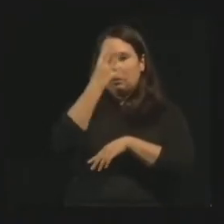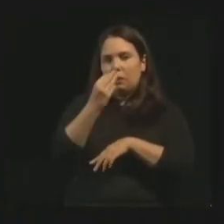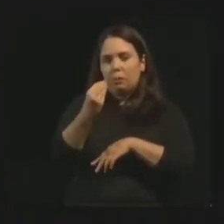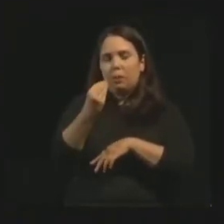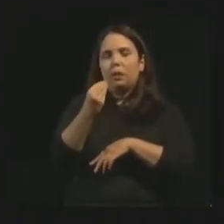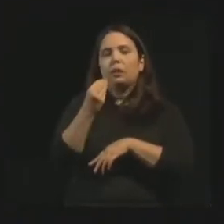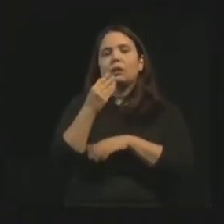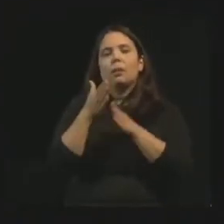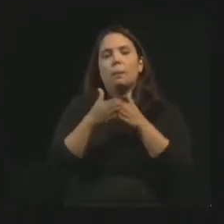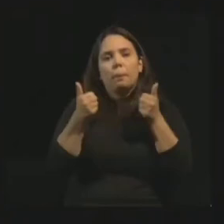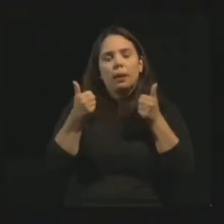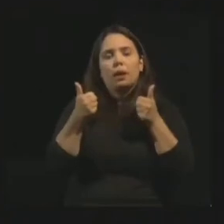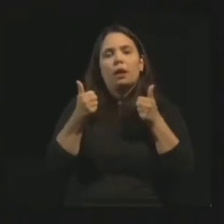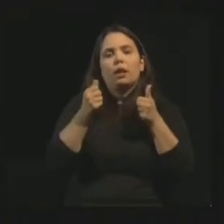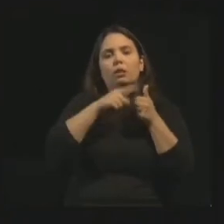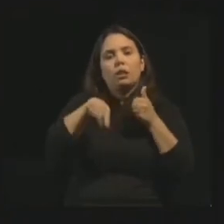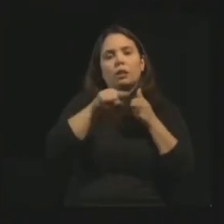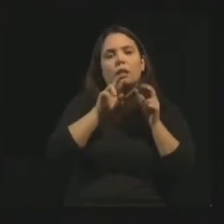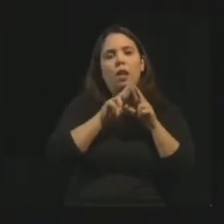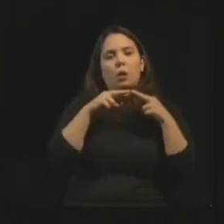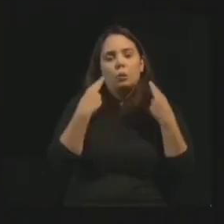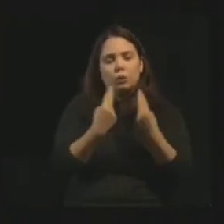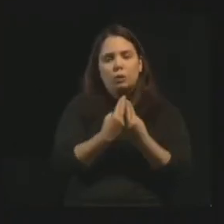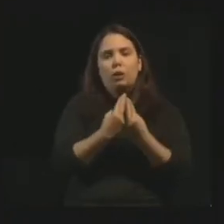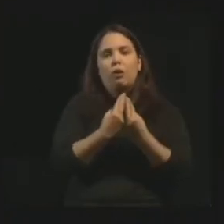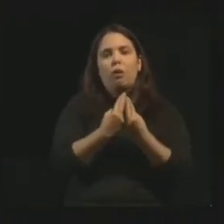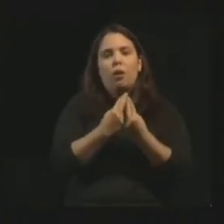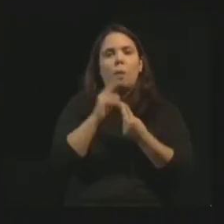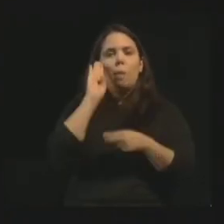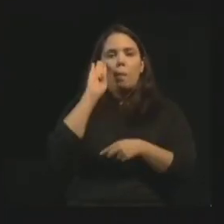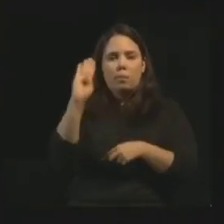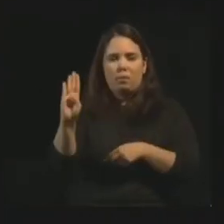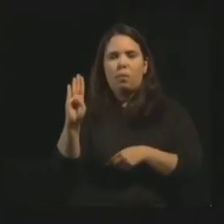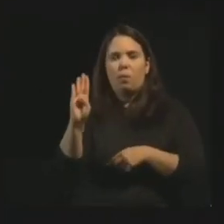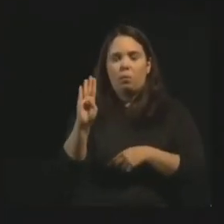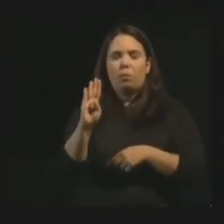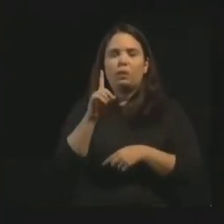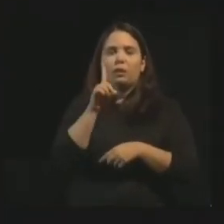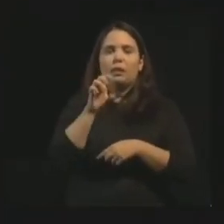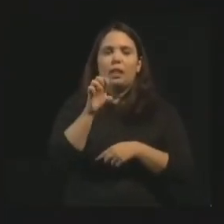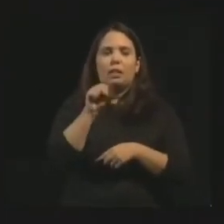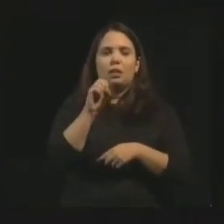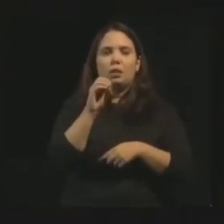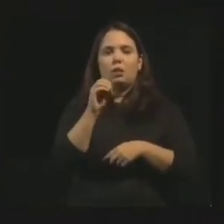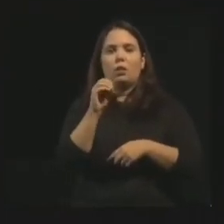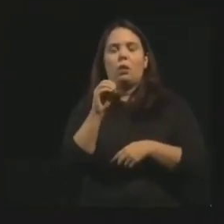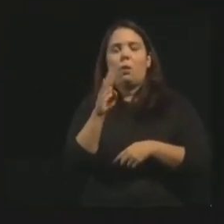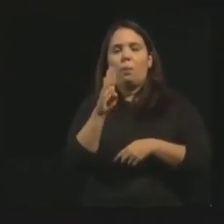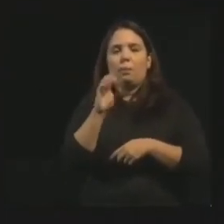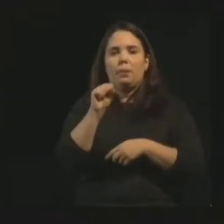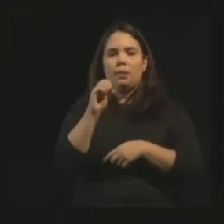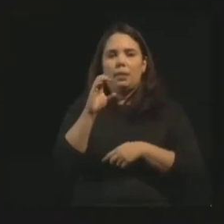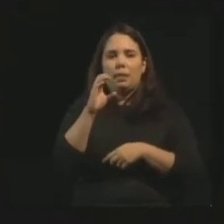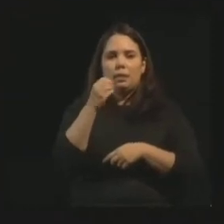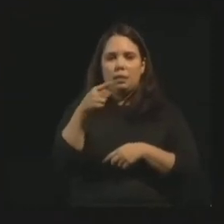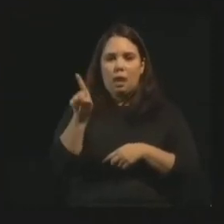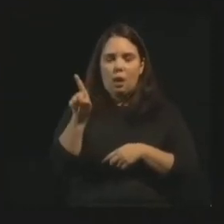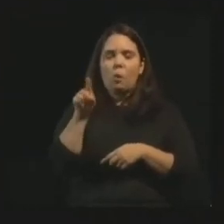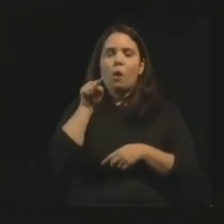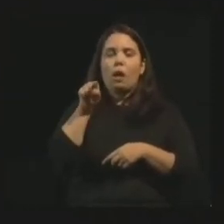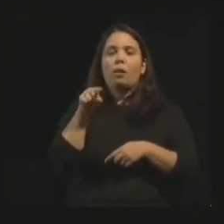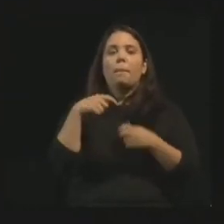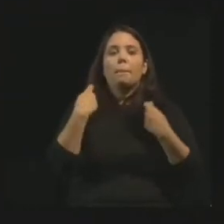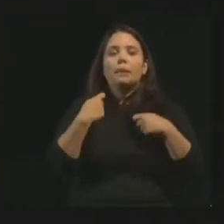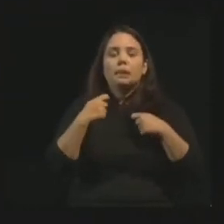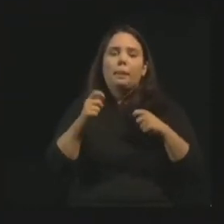mediúnicas, sobretudo aquelas de desobsessão, que são a grande maioria, que elas sejam privativas. Que,